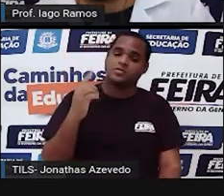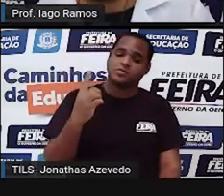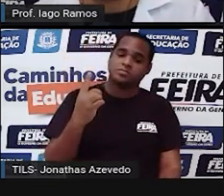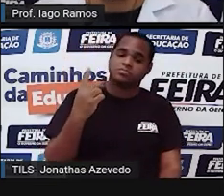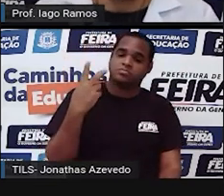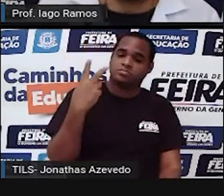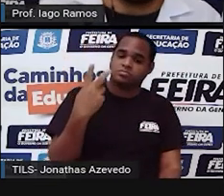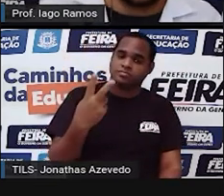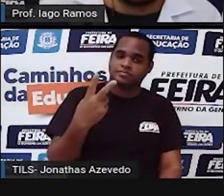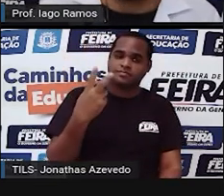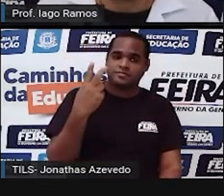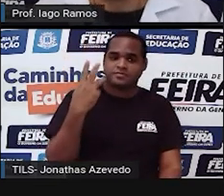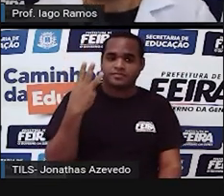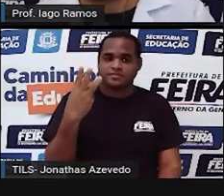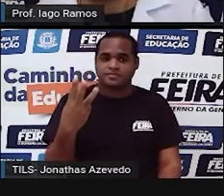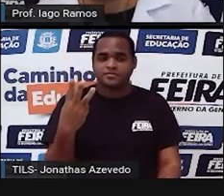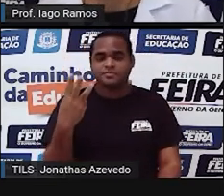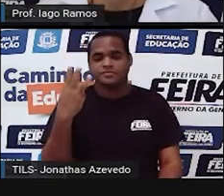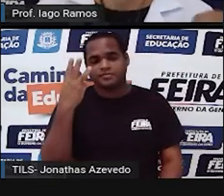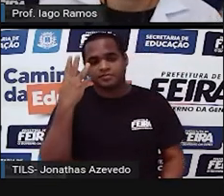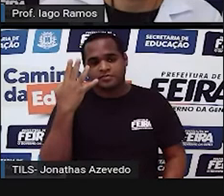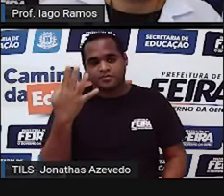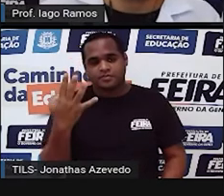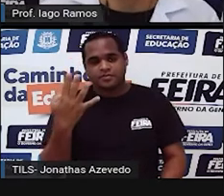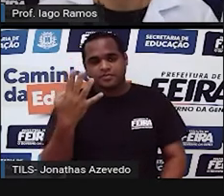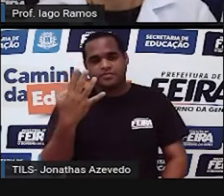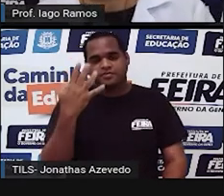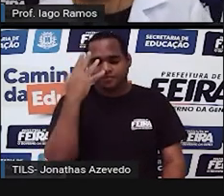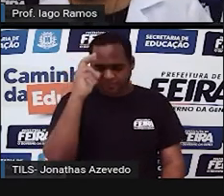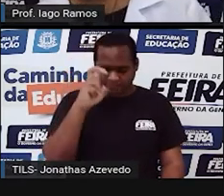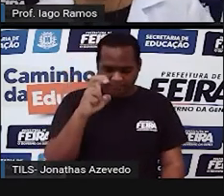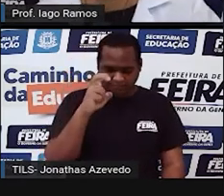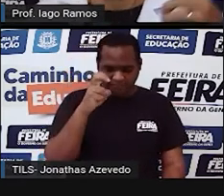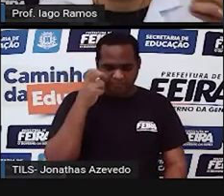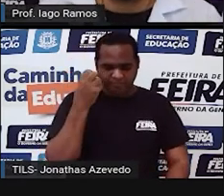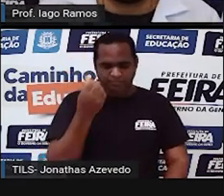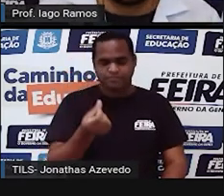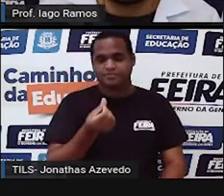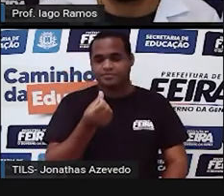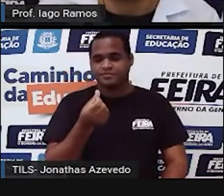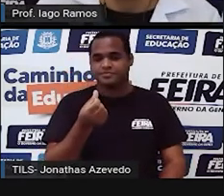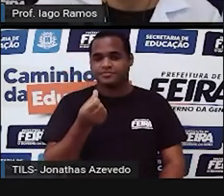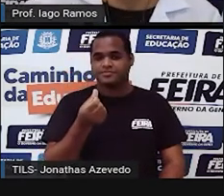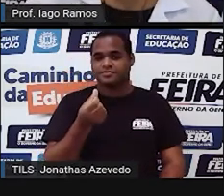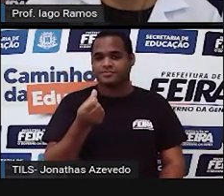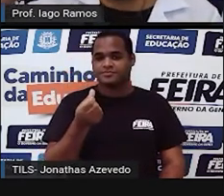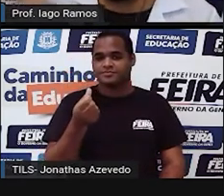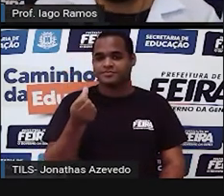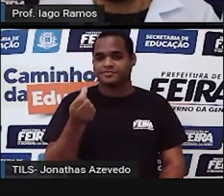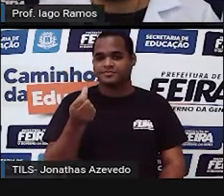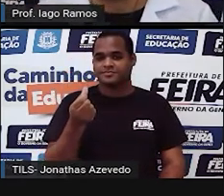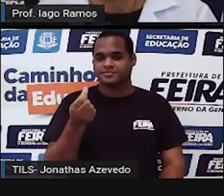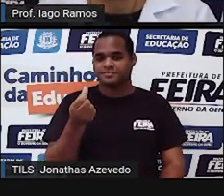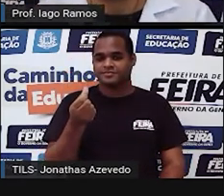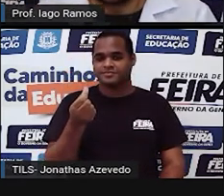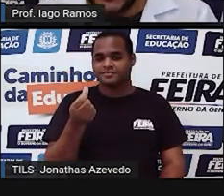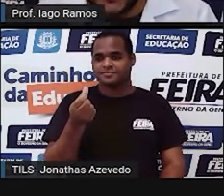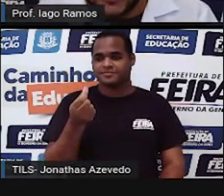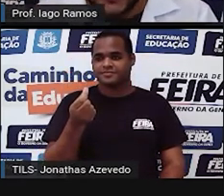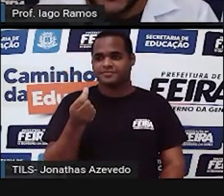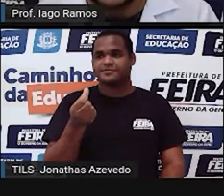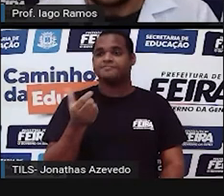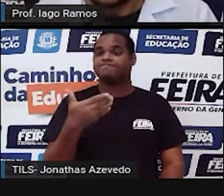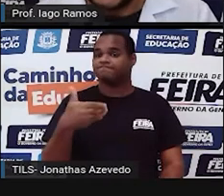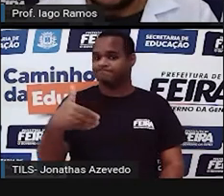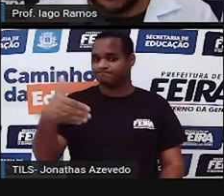o um, o dois, o três, o quatro, o cinco, o seis, e por aí adiante, né?